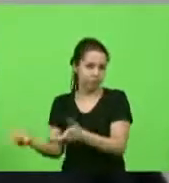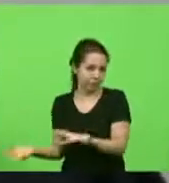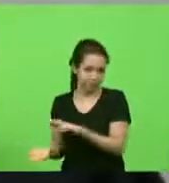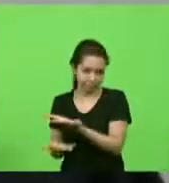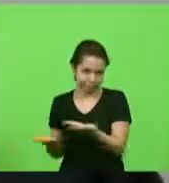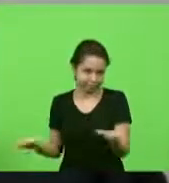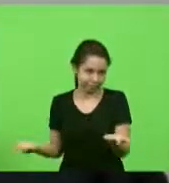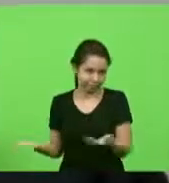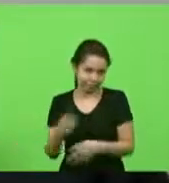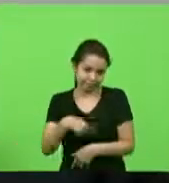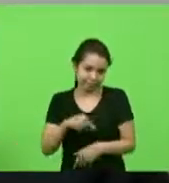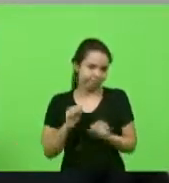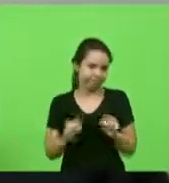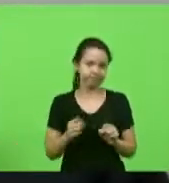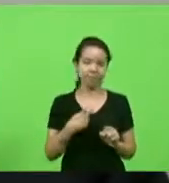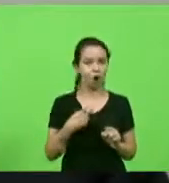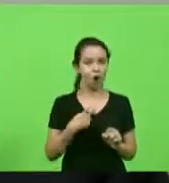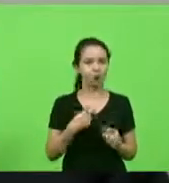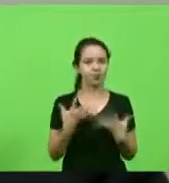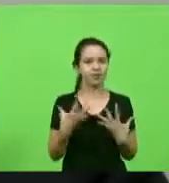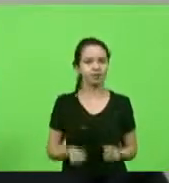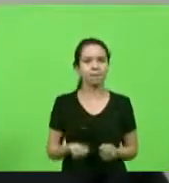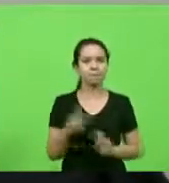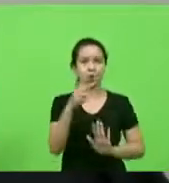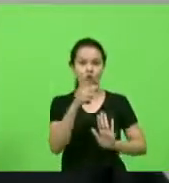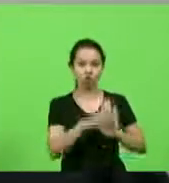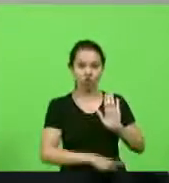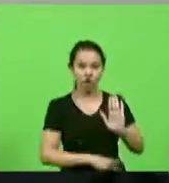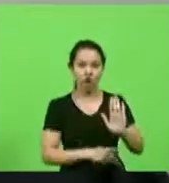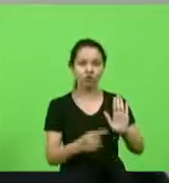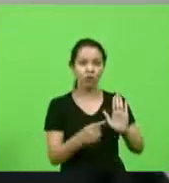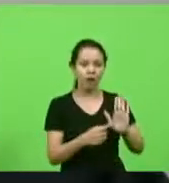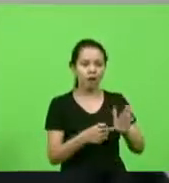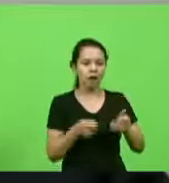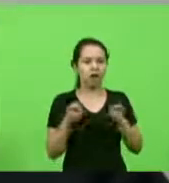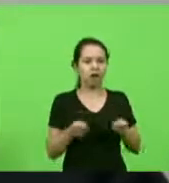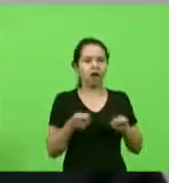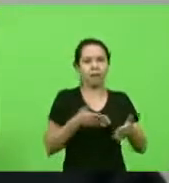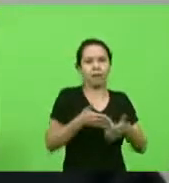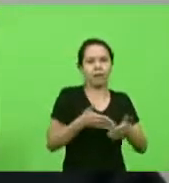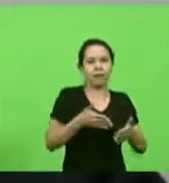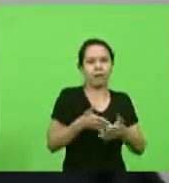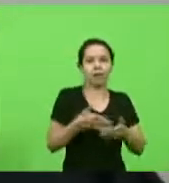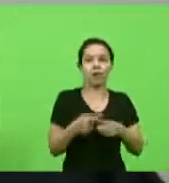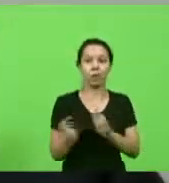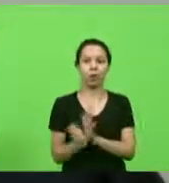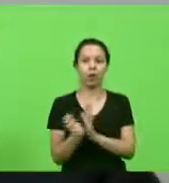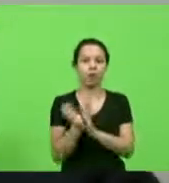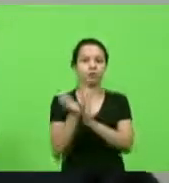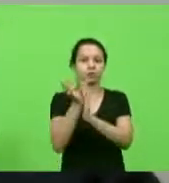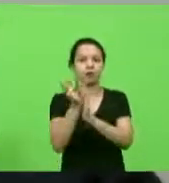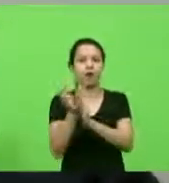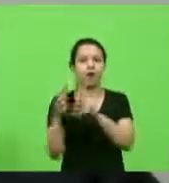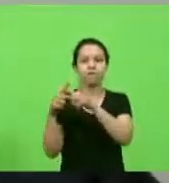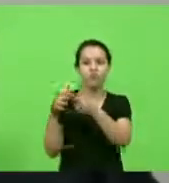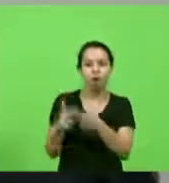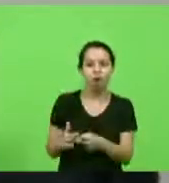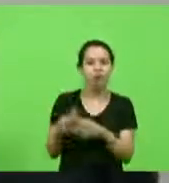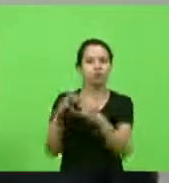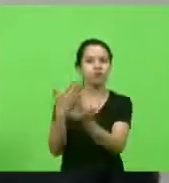que nós não podemos aceitar é que projetos sejam travados pela burocracia reformas de escola como aqui